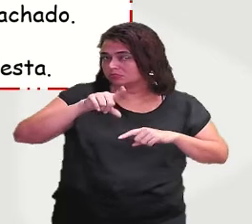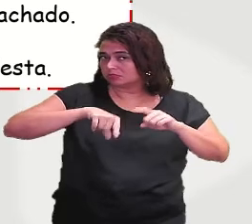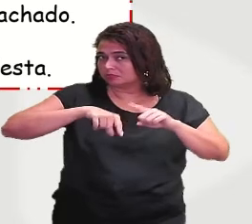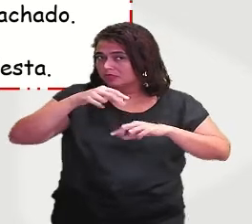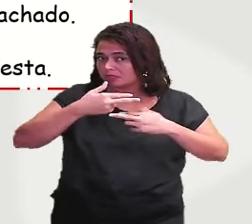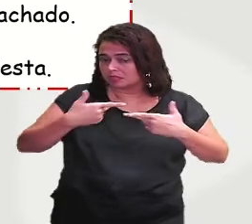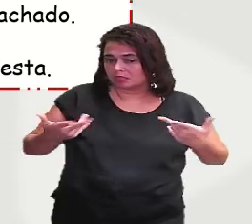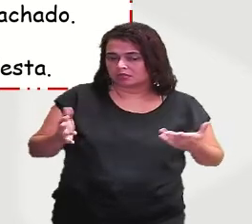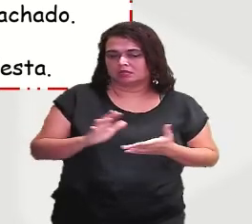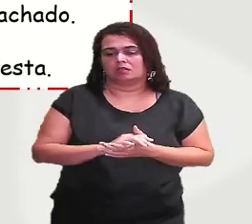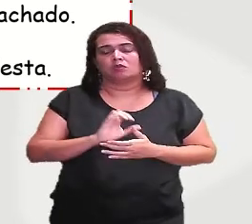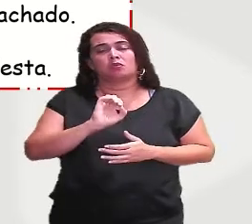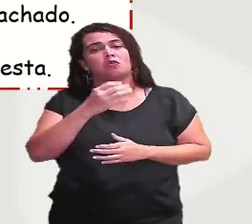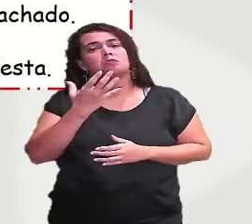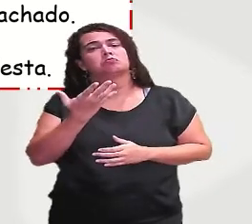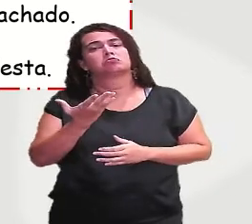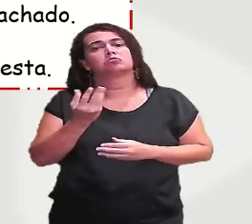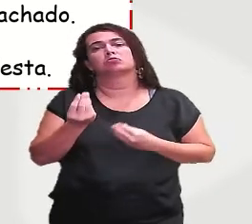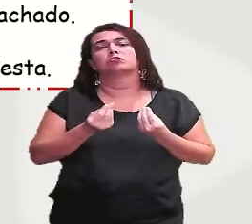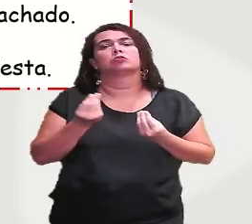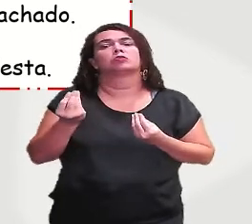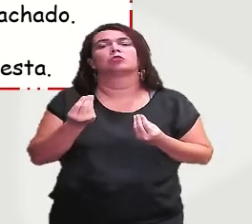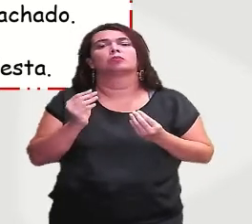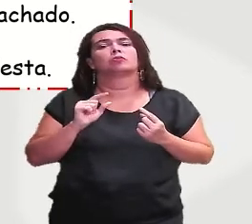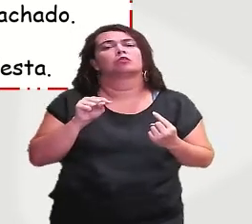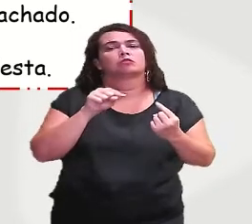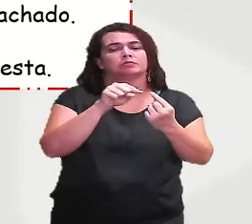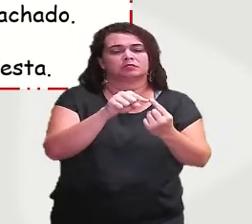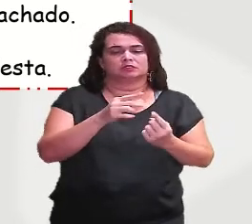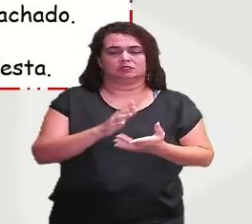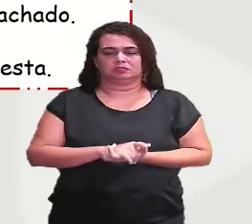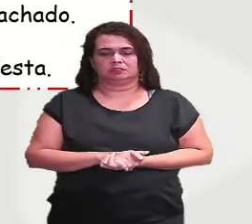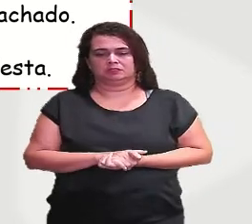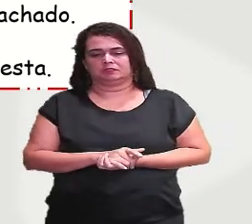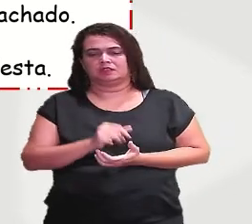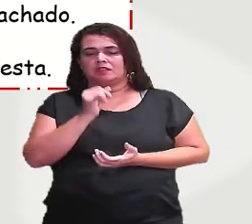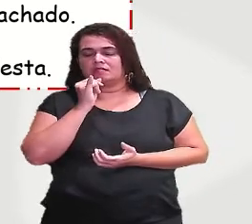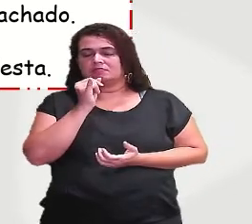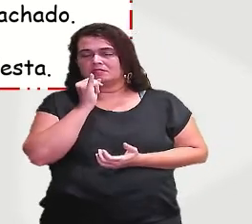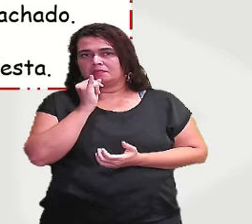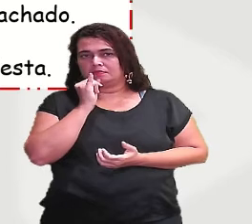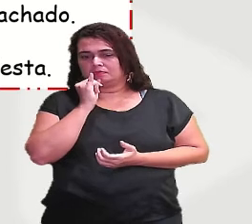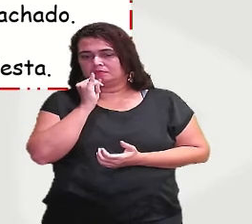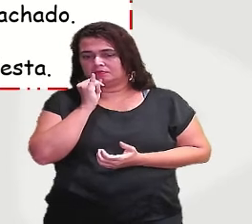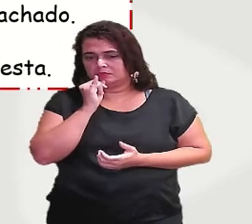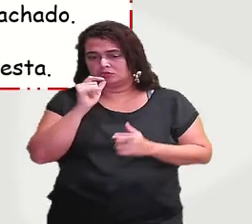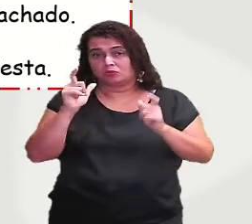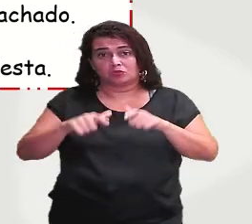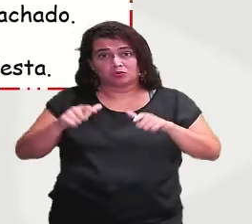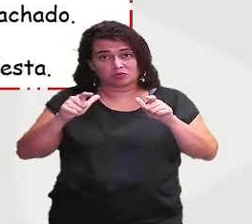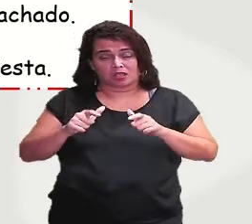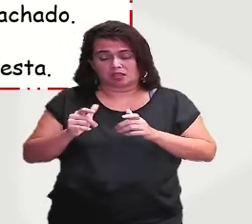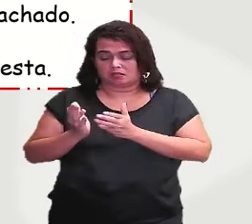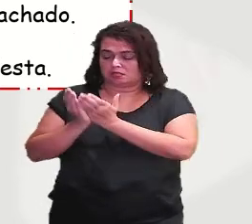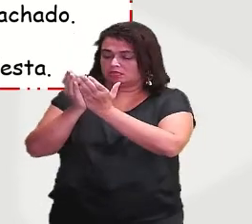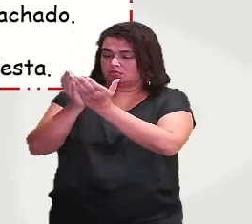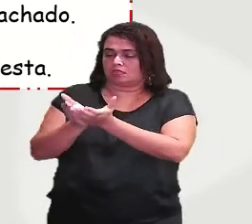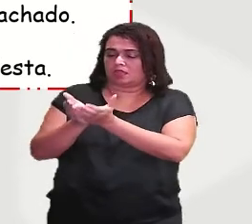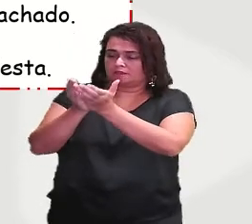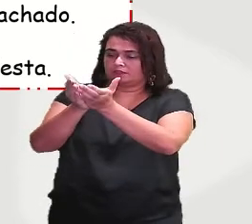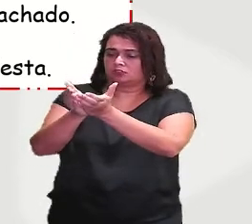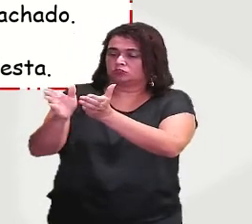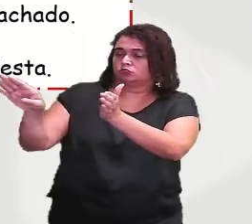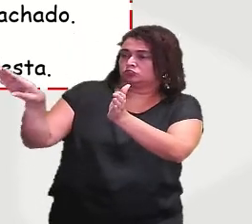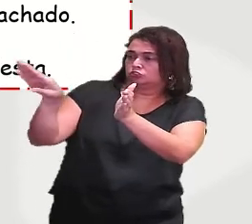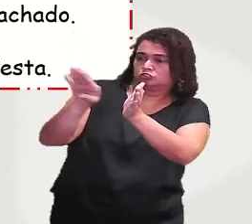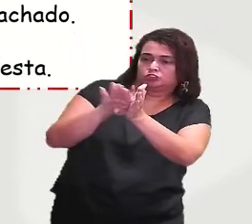essa preposição de lugar, O navio veio de São Paulo. Então, esse de está indicando aí o lugar, de onde foi que